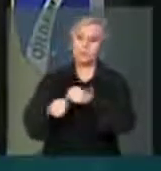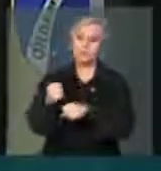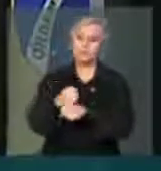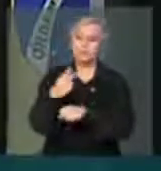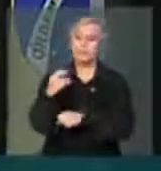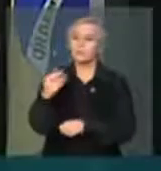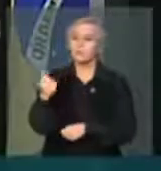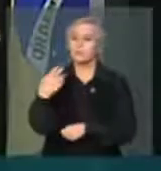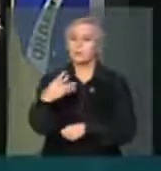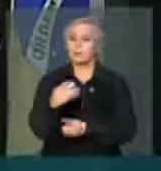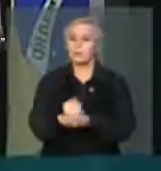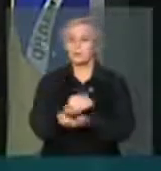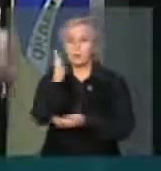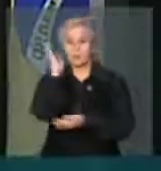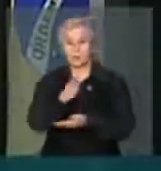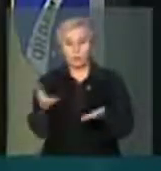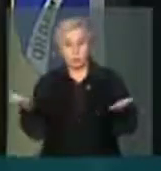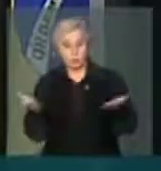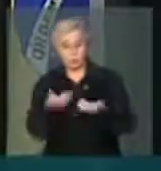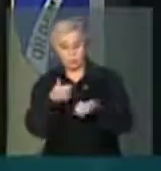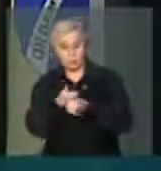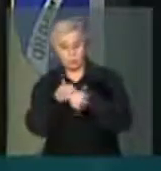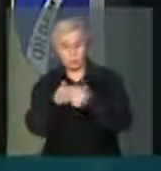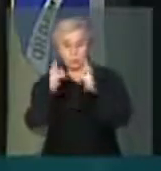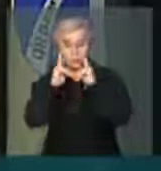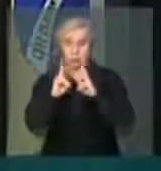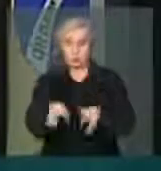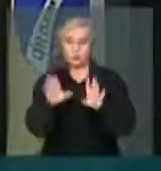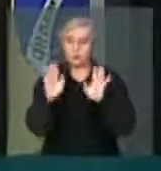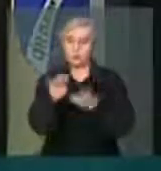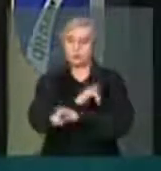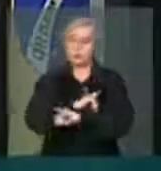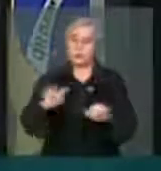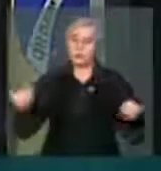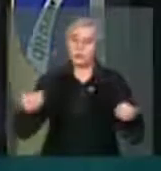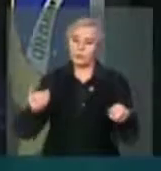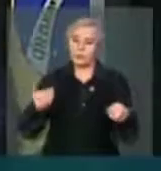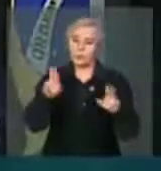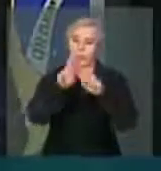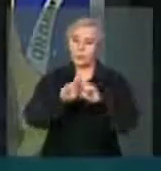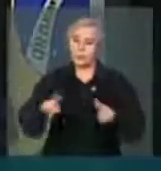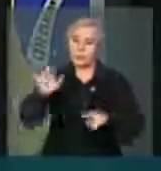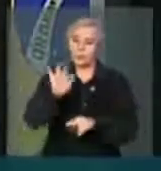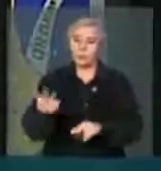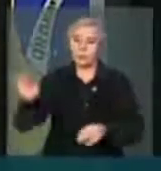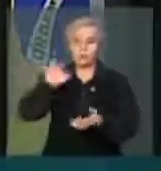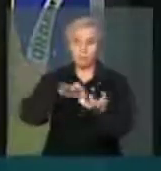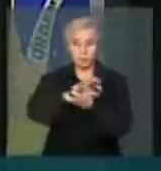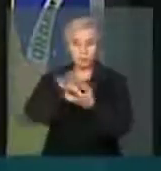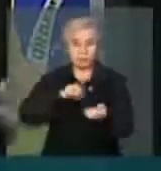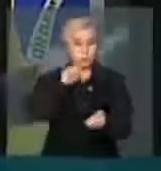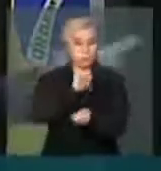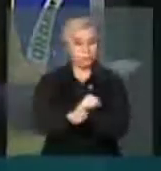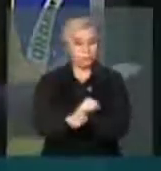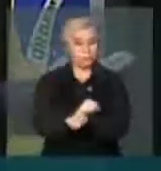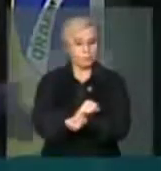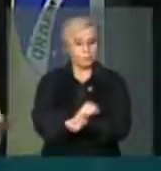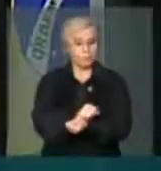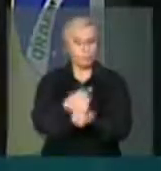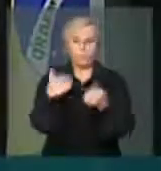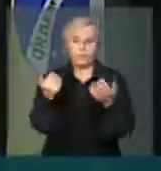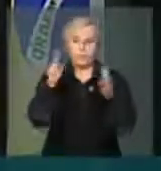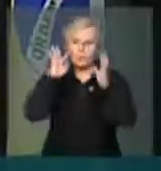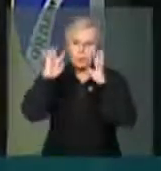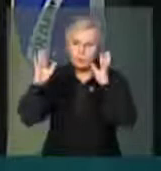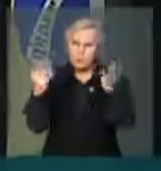O Brasil está às vésperas de assistir o anúncio de uma greve das universidades federais. E quem imagina